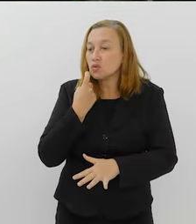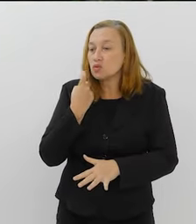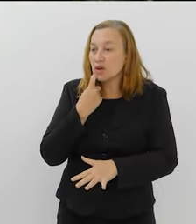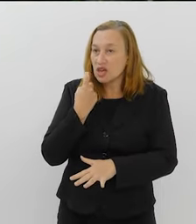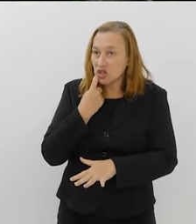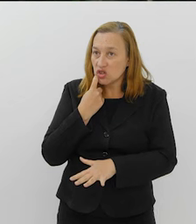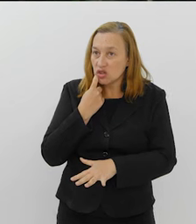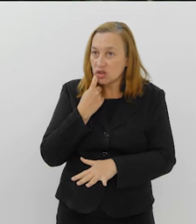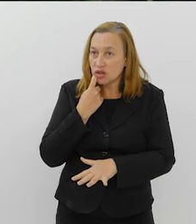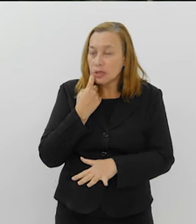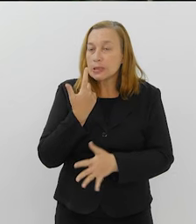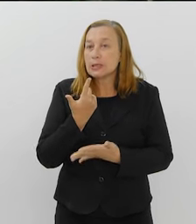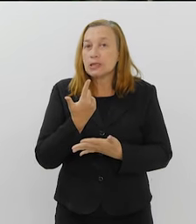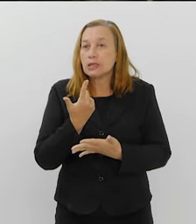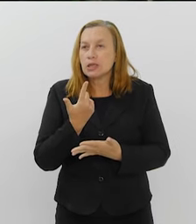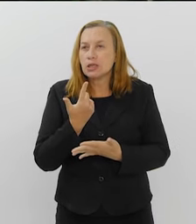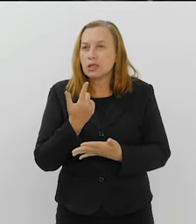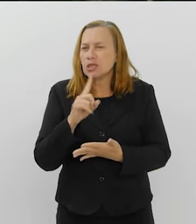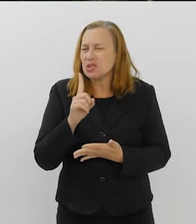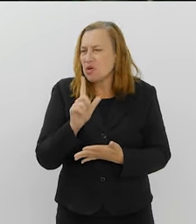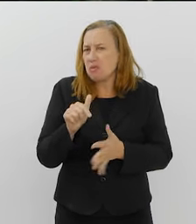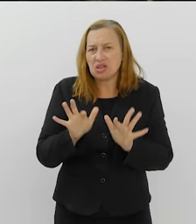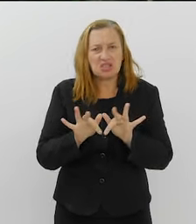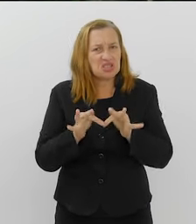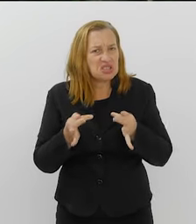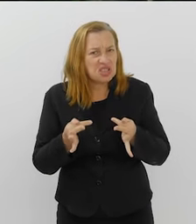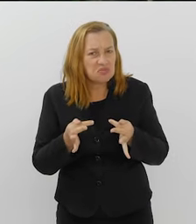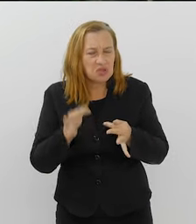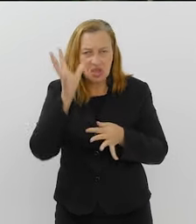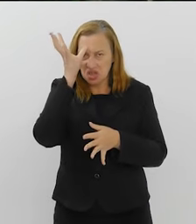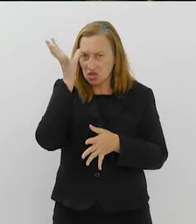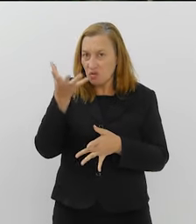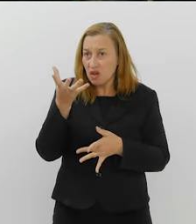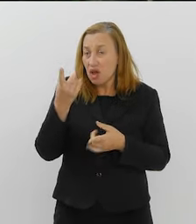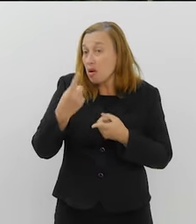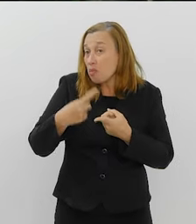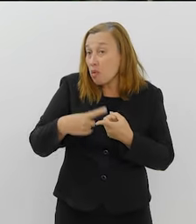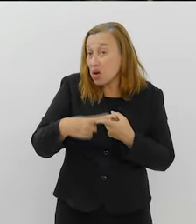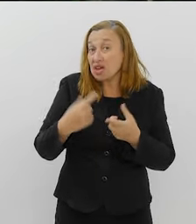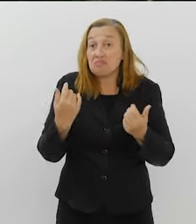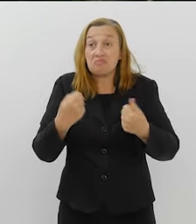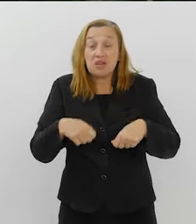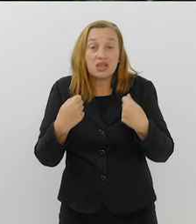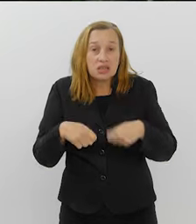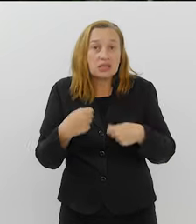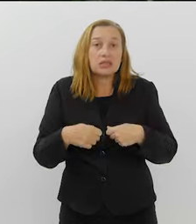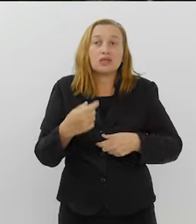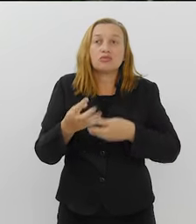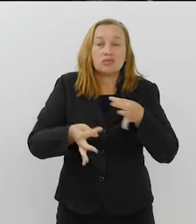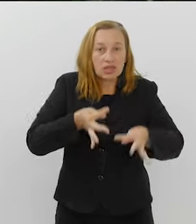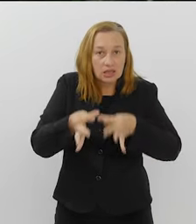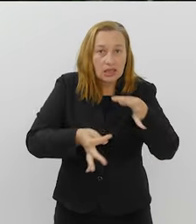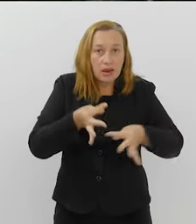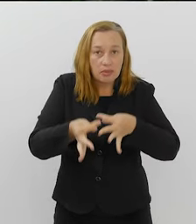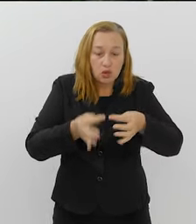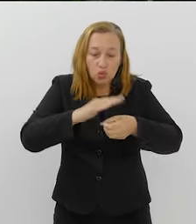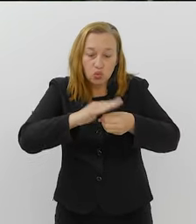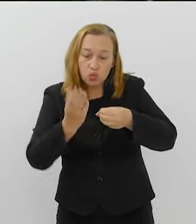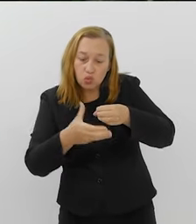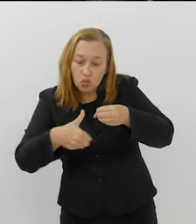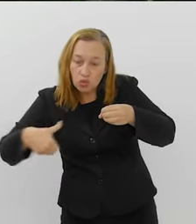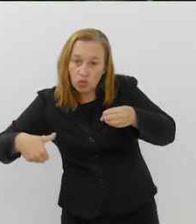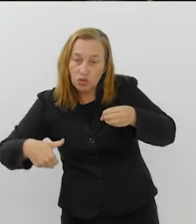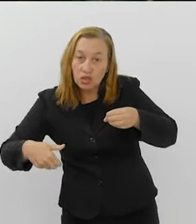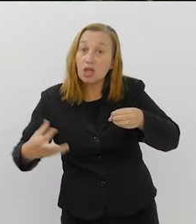é tão simples de ser resolvida, porque a gente precisa de um tratamento do esgoto